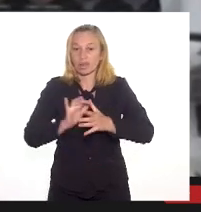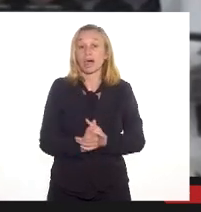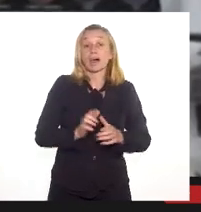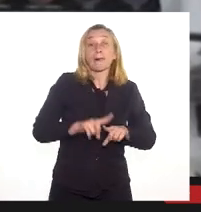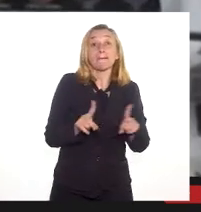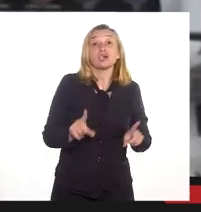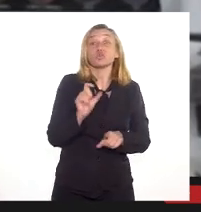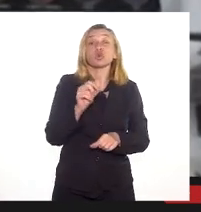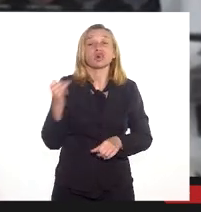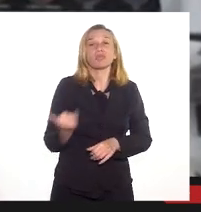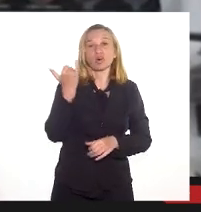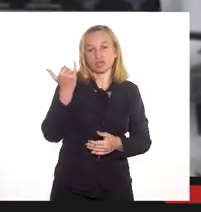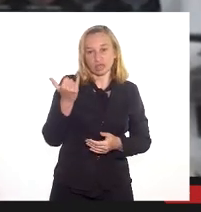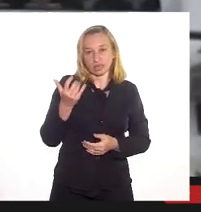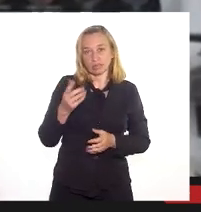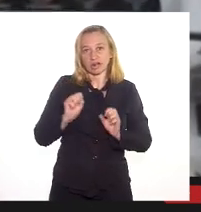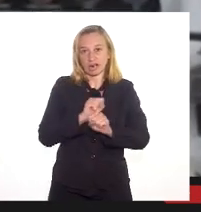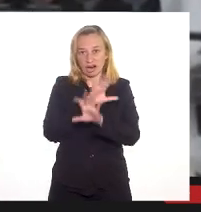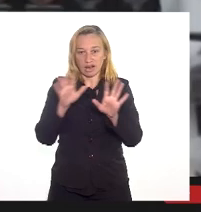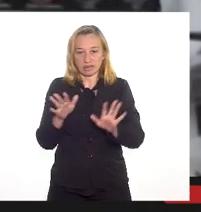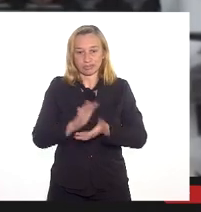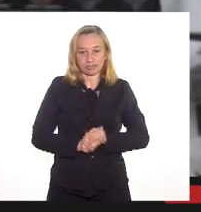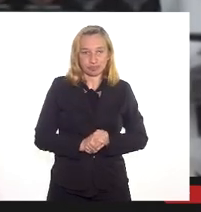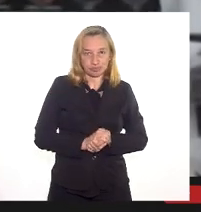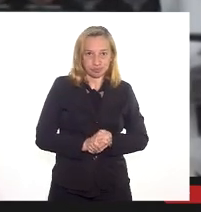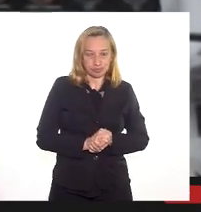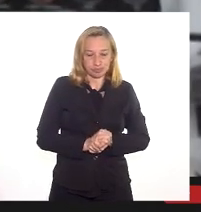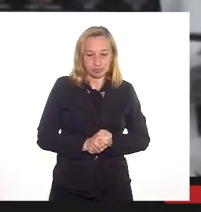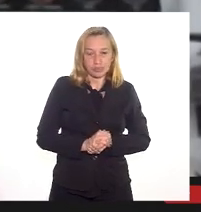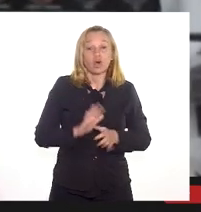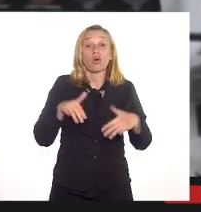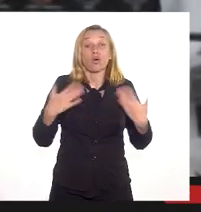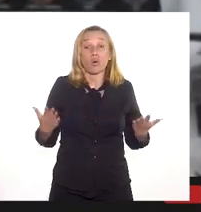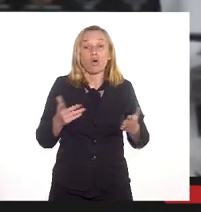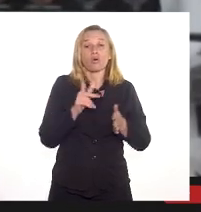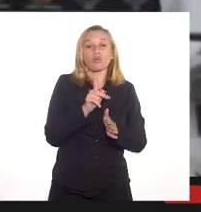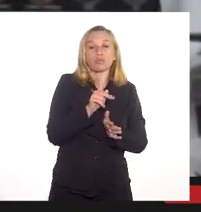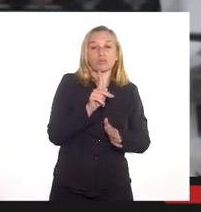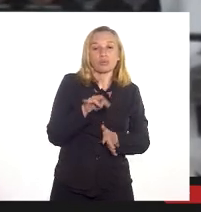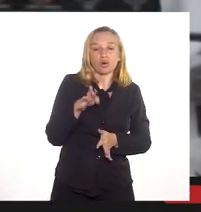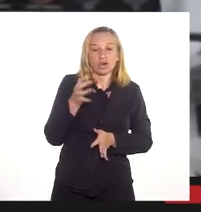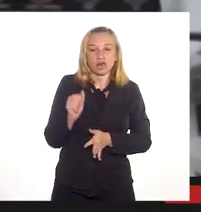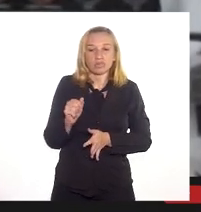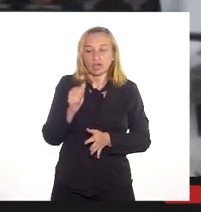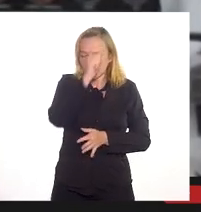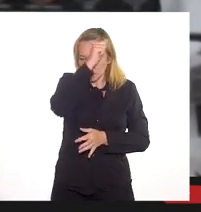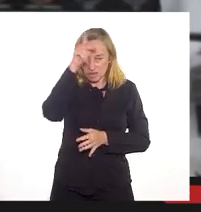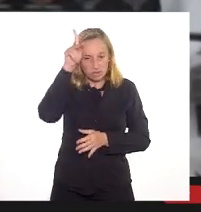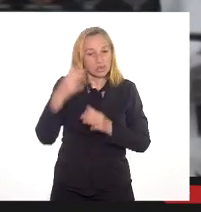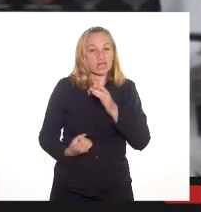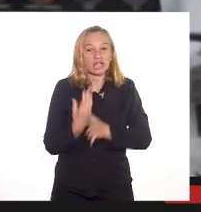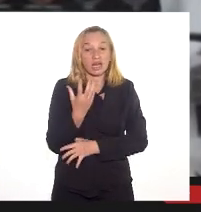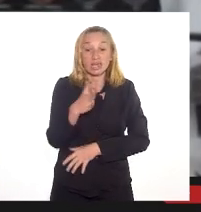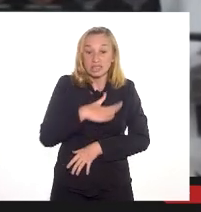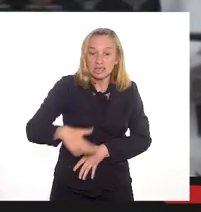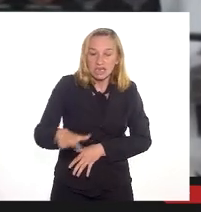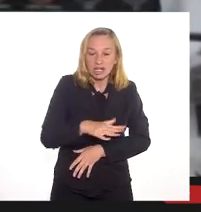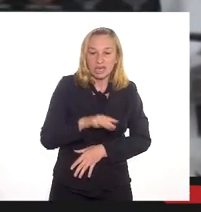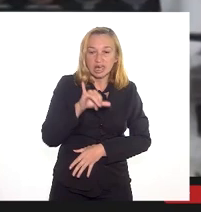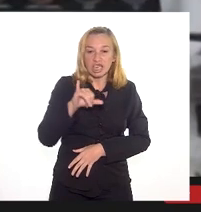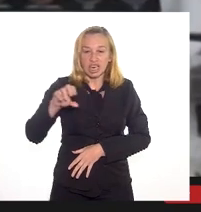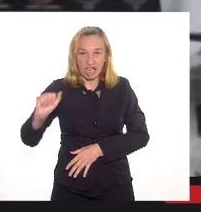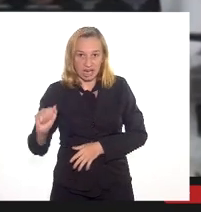Agora, o que é importante, deputado, a gente deixar claro? Qual é o programa que a prefeitura está criando para ali? Essa área é uma área do